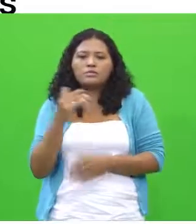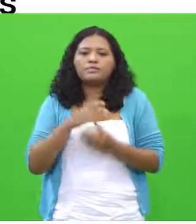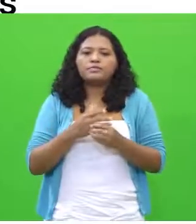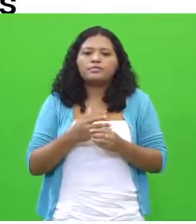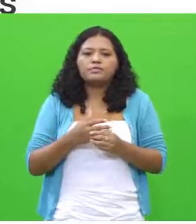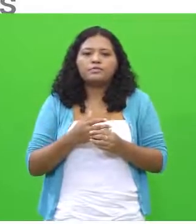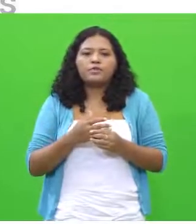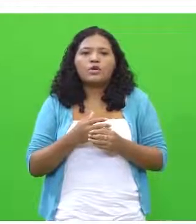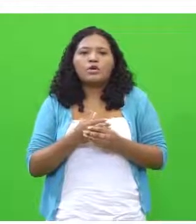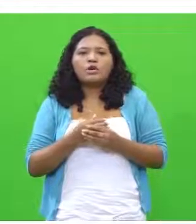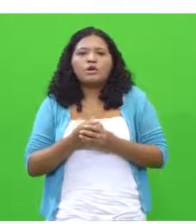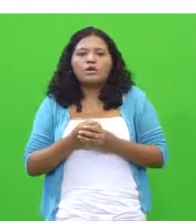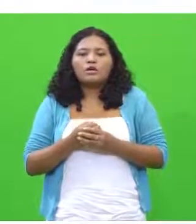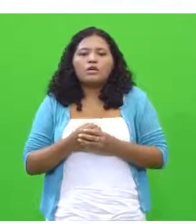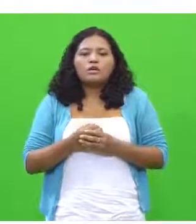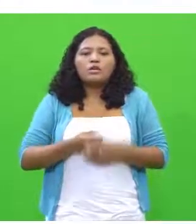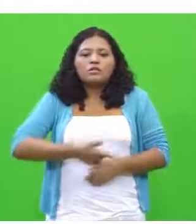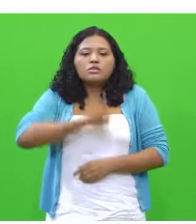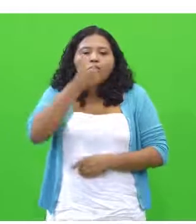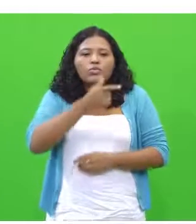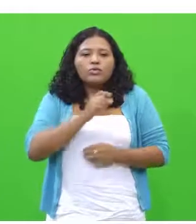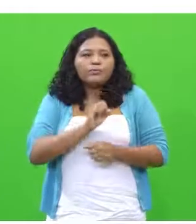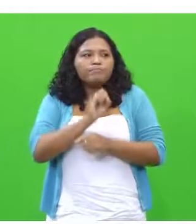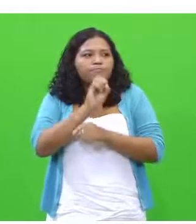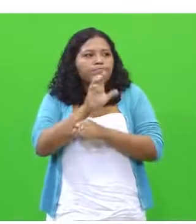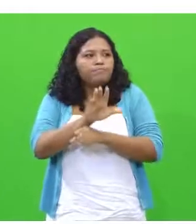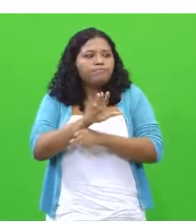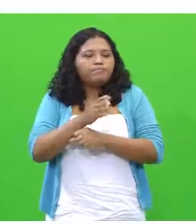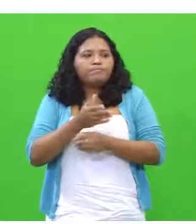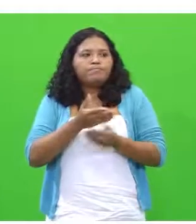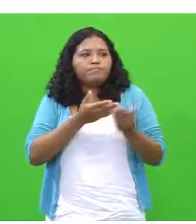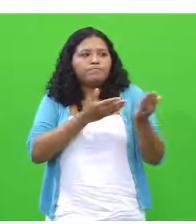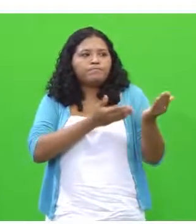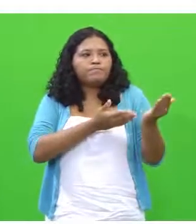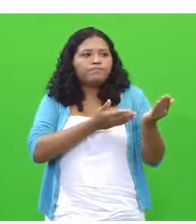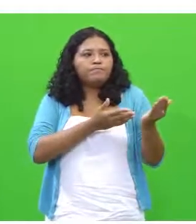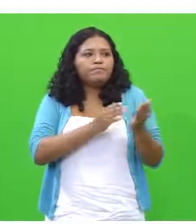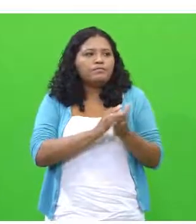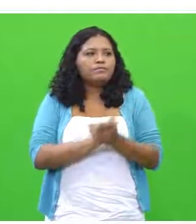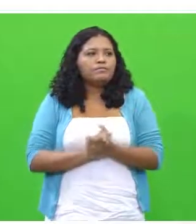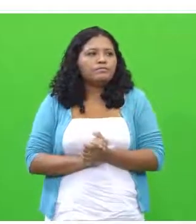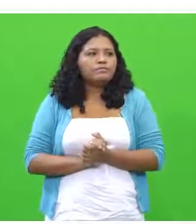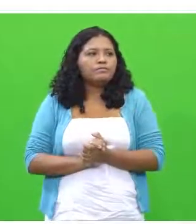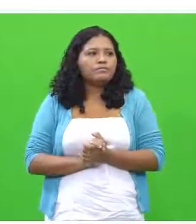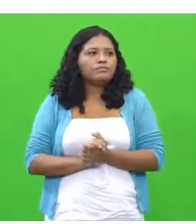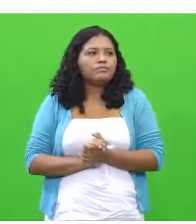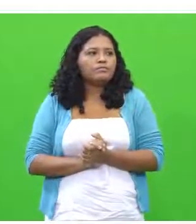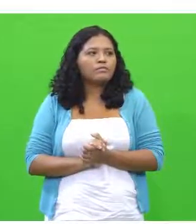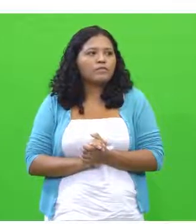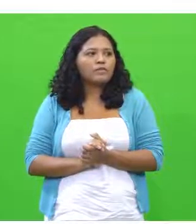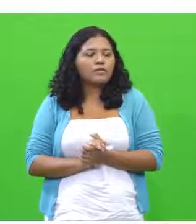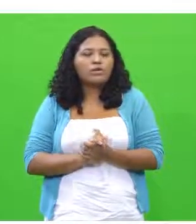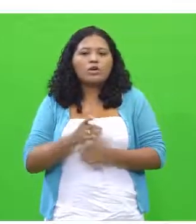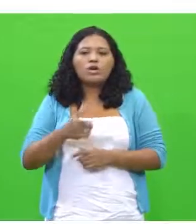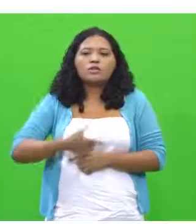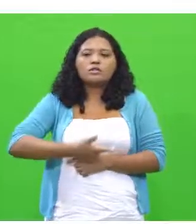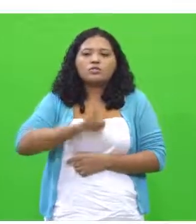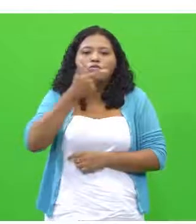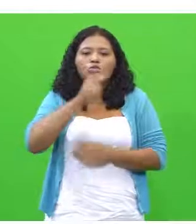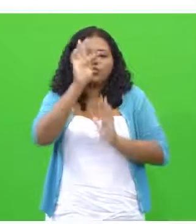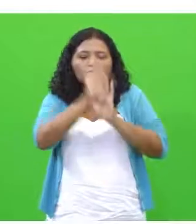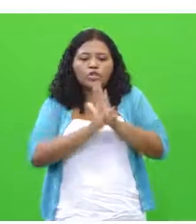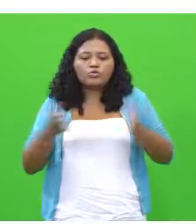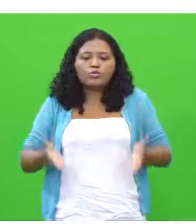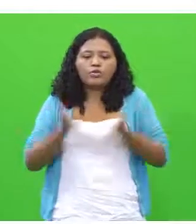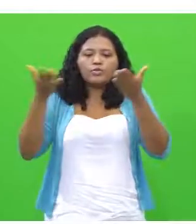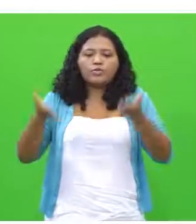próxima cartela, nós pontuamos de acordo com as informações que vêm no texto motivador, cada